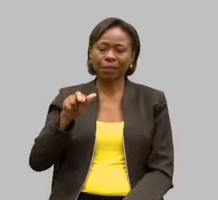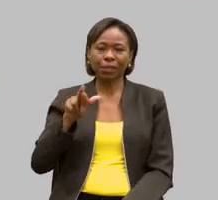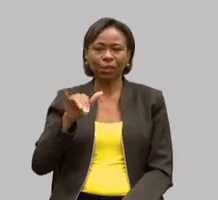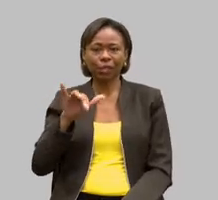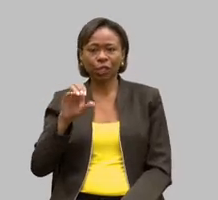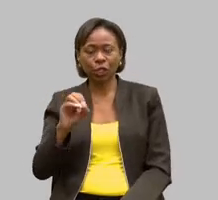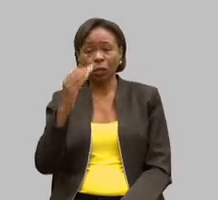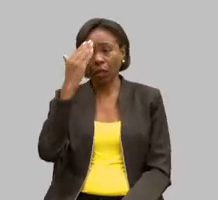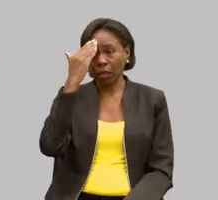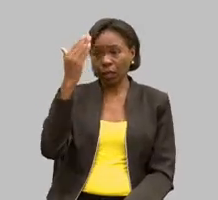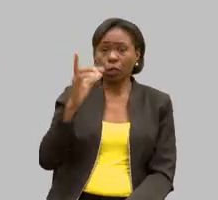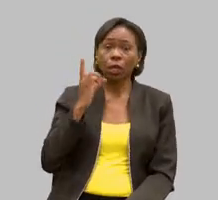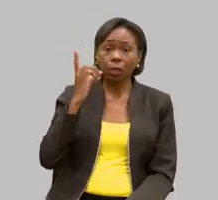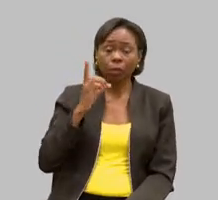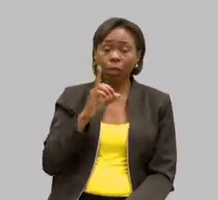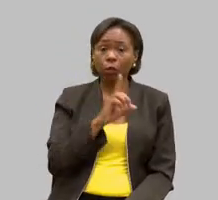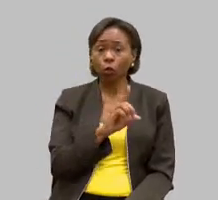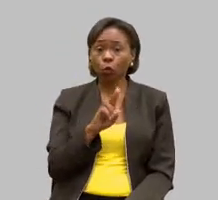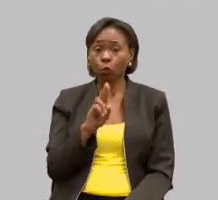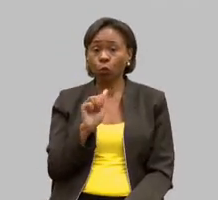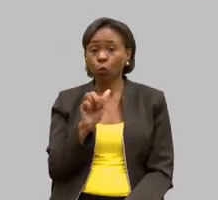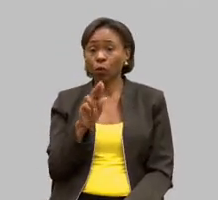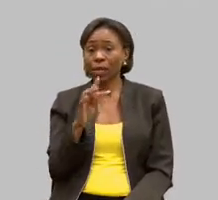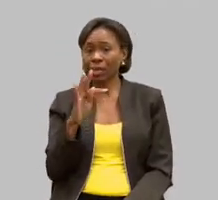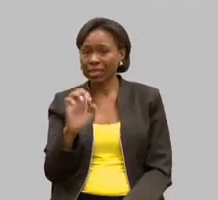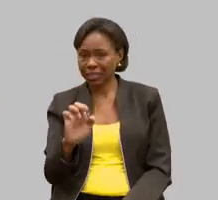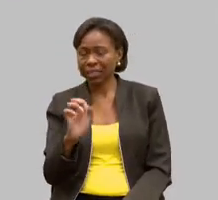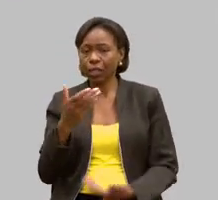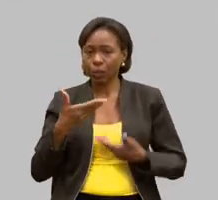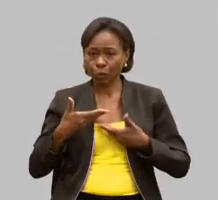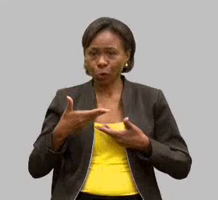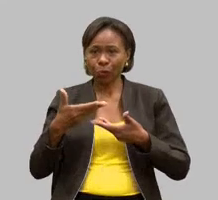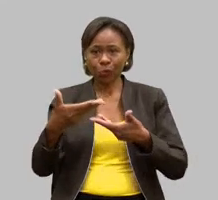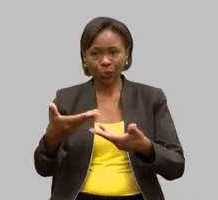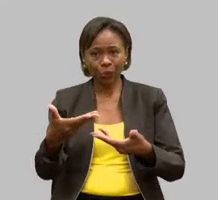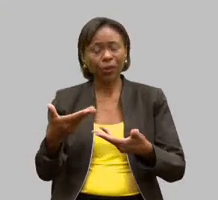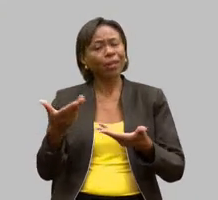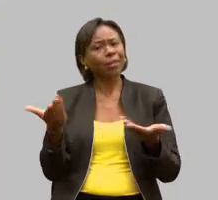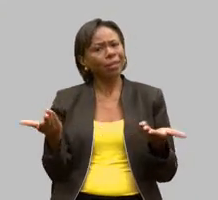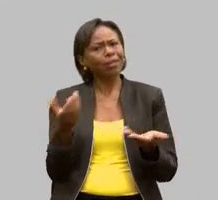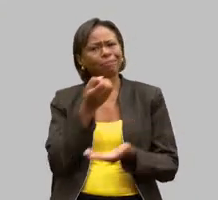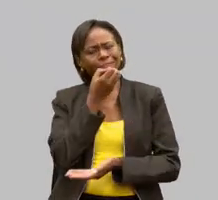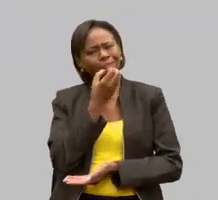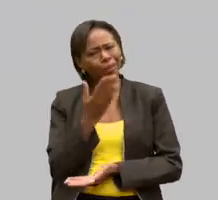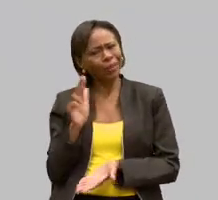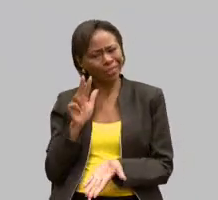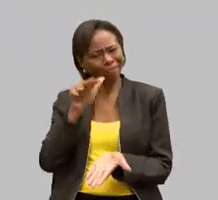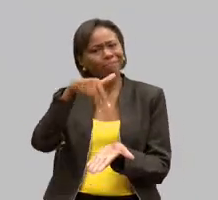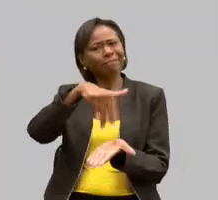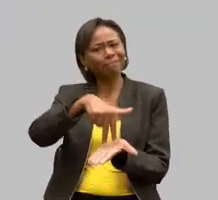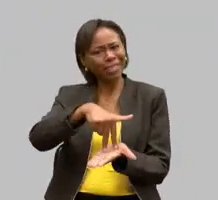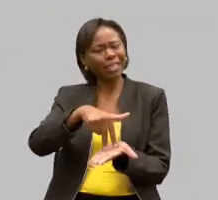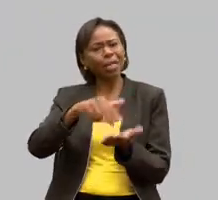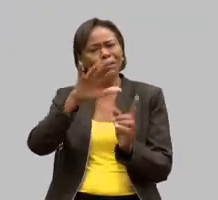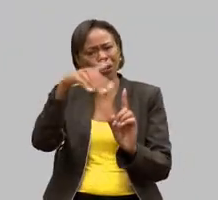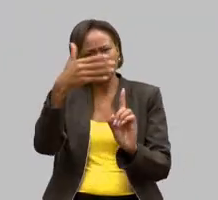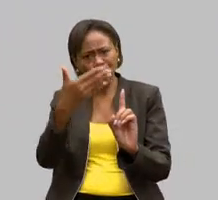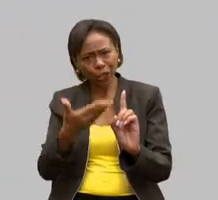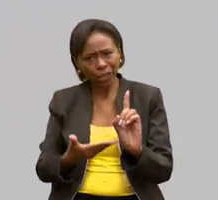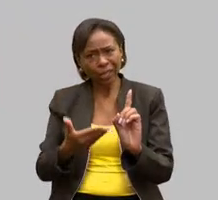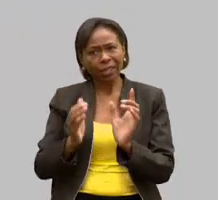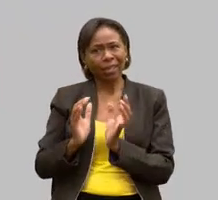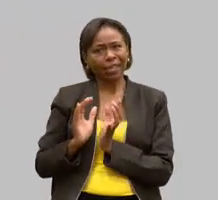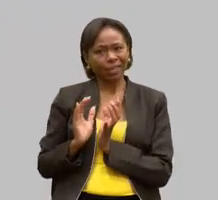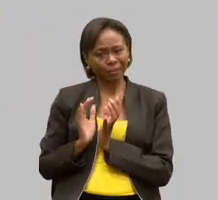Duarte que me fez o convite e como é bom a gente estar aqui para poder homenagear as APAIs quando você